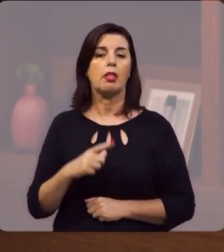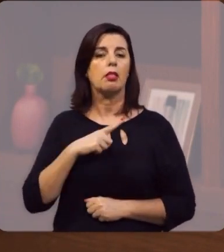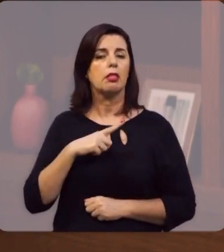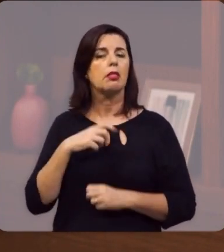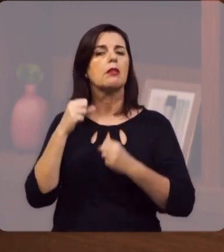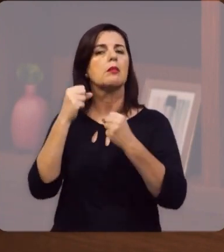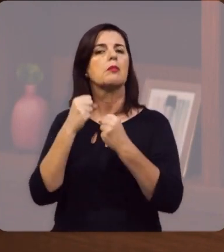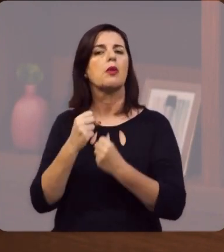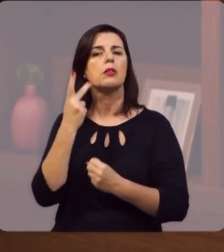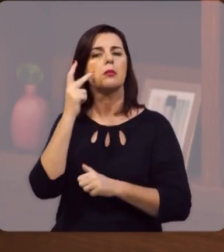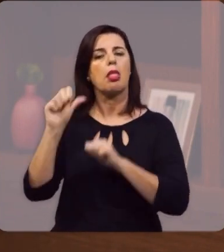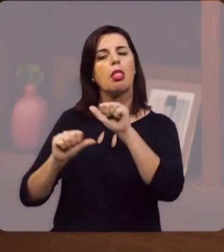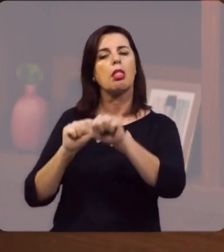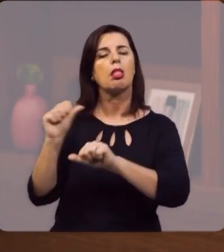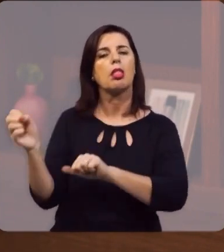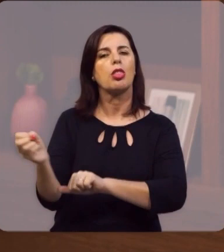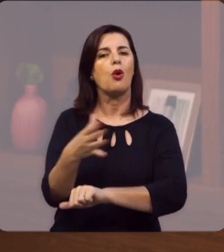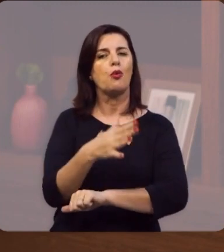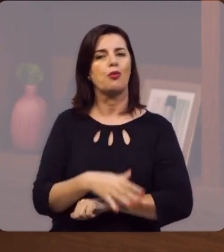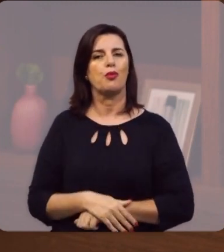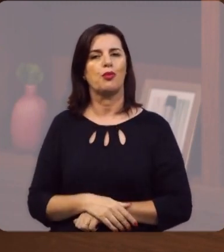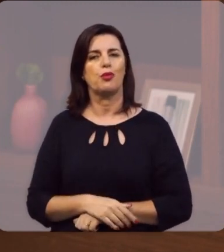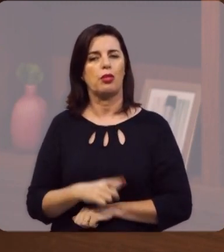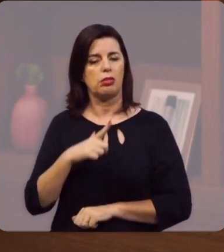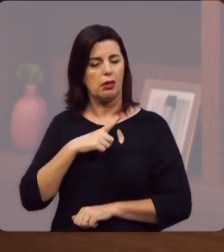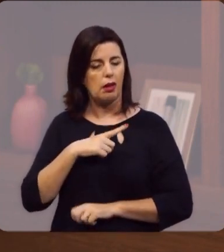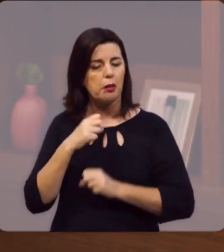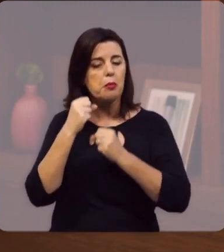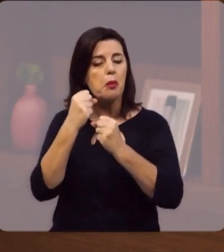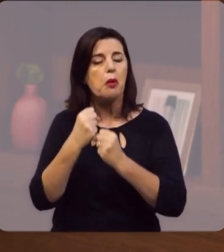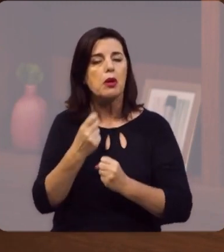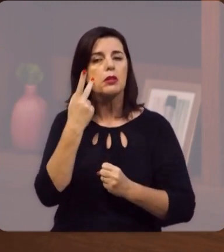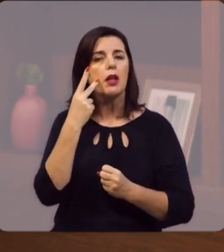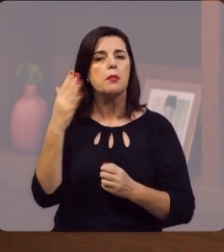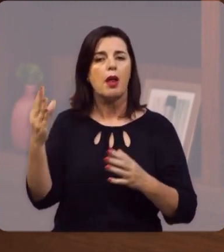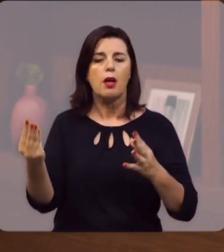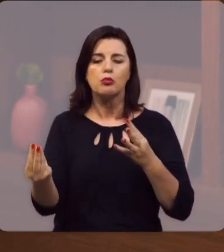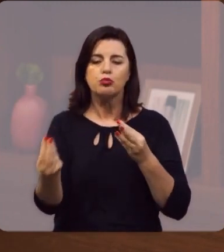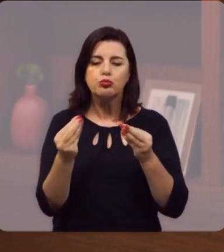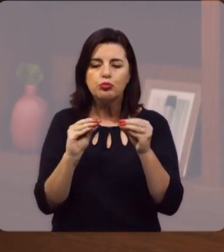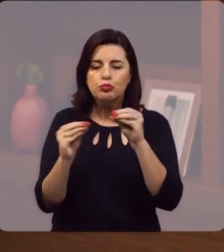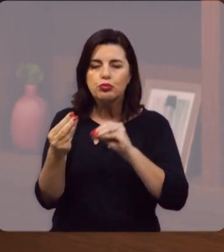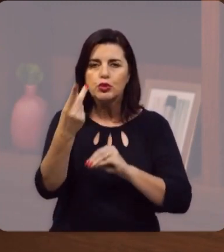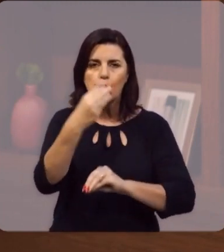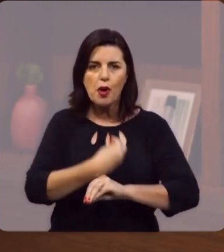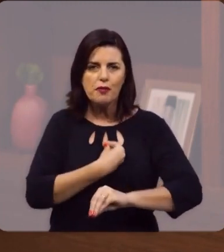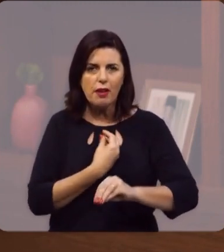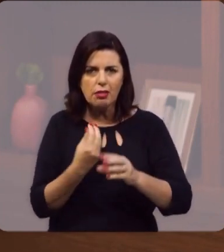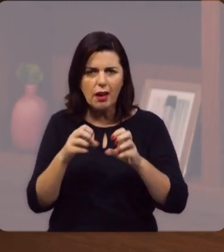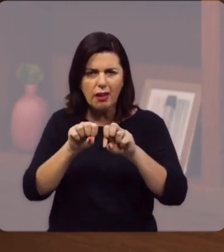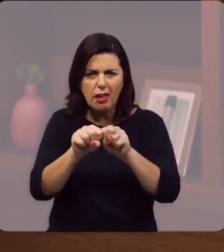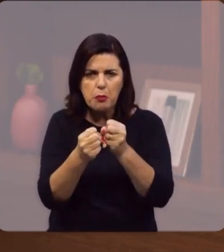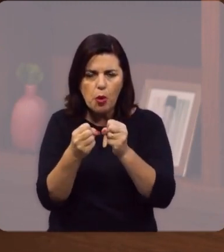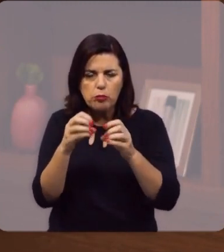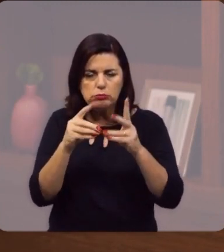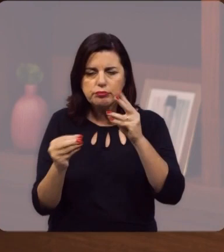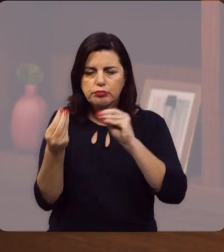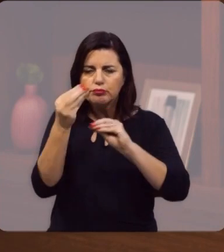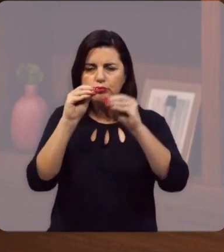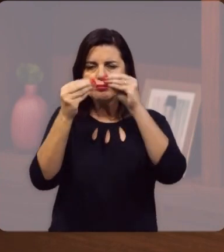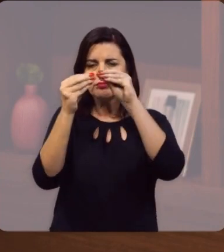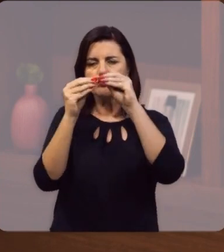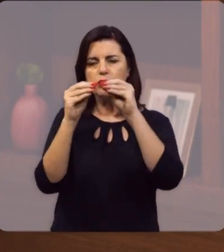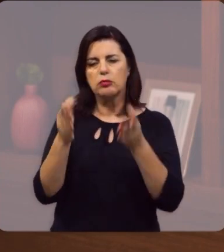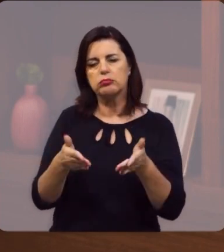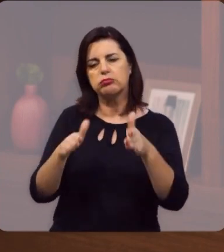e Ele é poderoso para restaurar, e Ele é poderoso para pegar os cacos da sua vida, e fazer um vaso